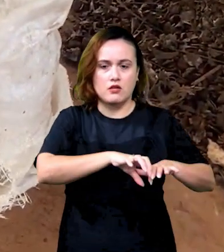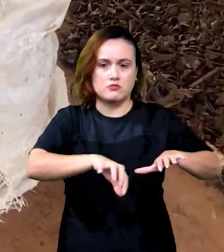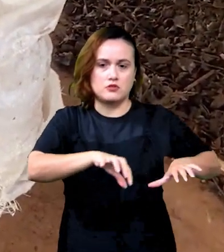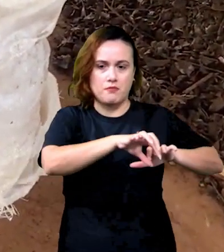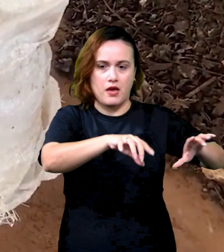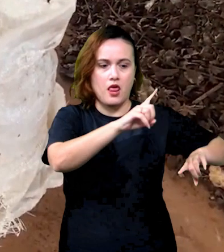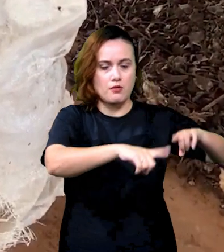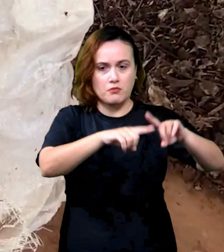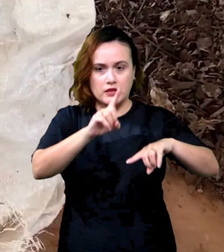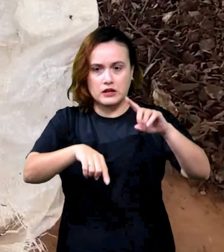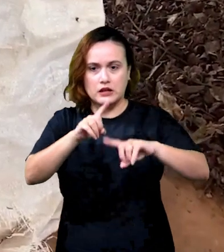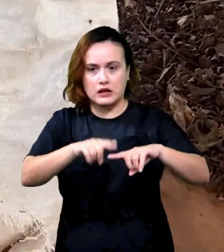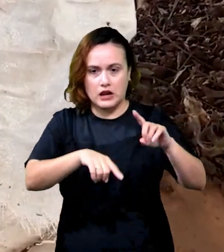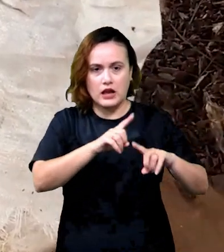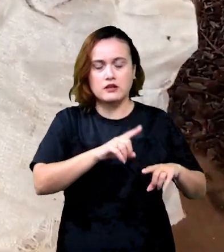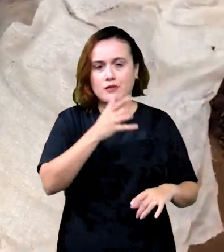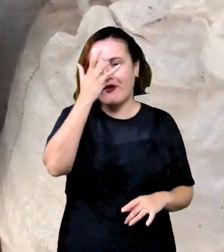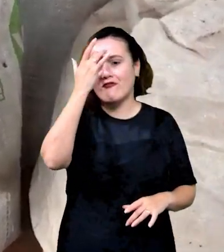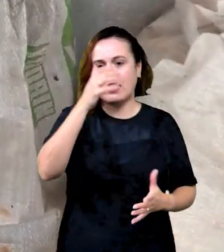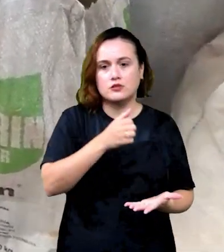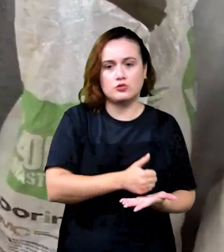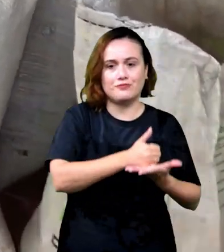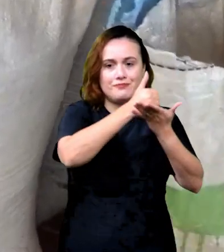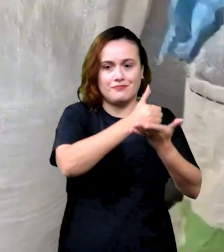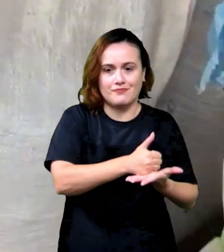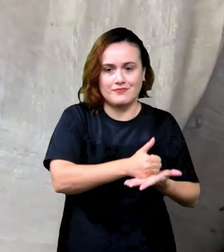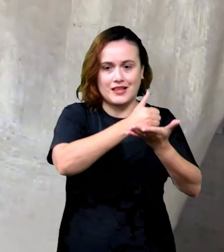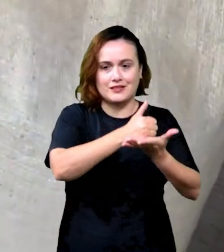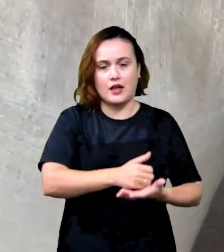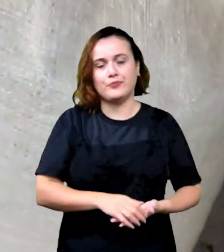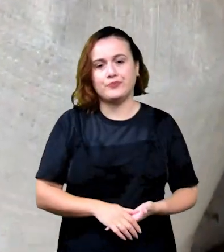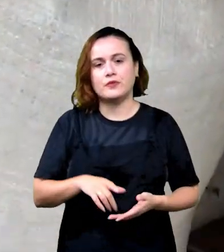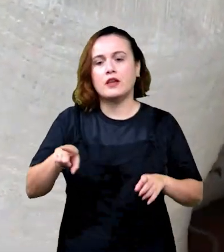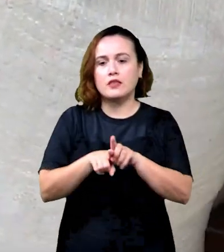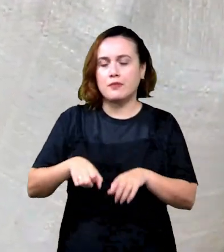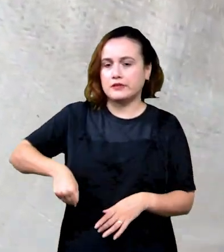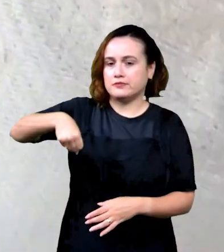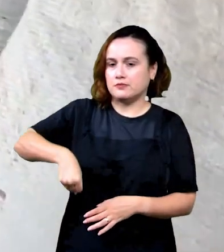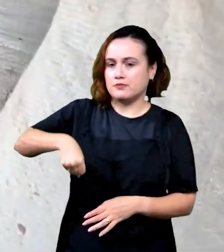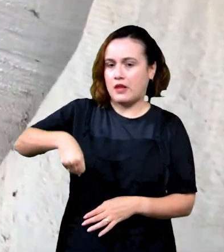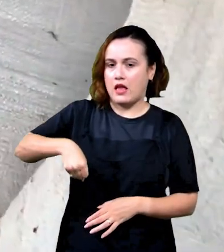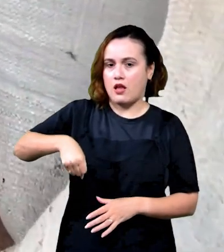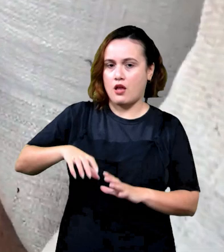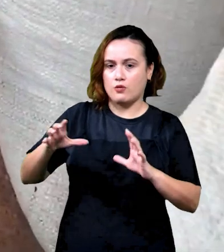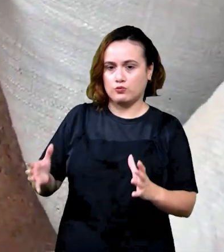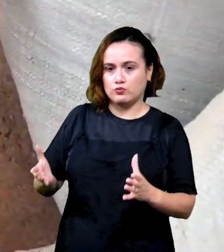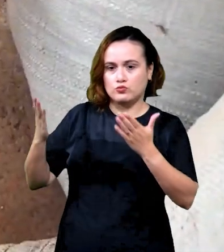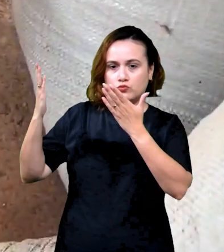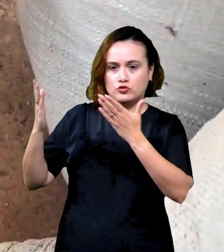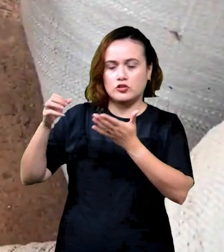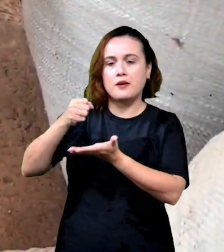materiais, tantos compostos, para facilitar na pesagem. Alguns baldes, né? Que a gente utilizou para